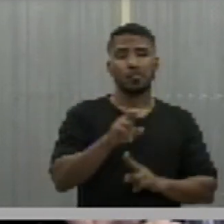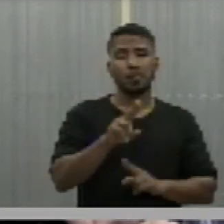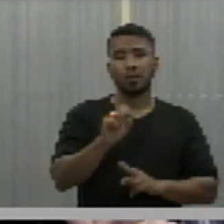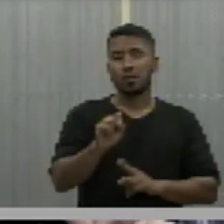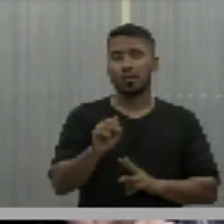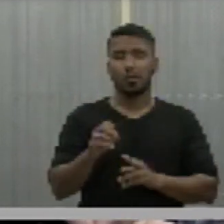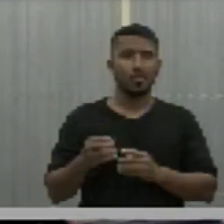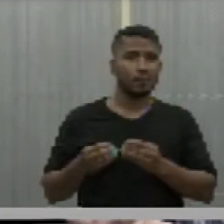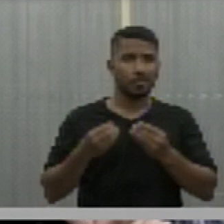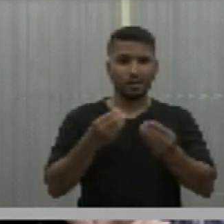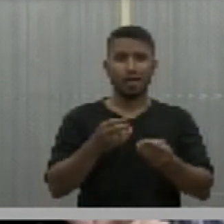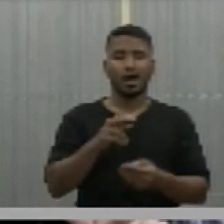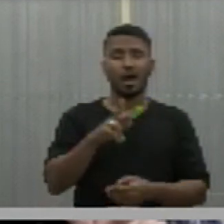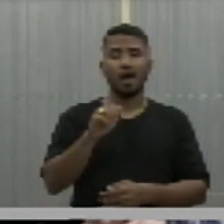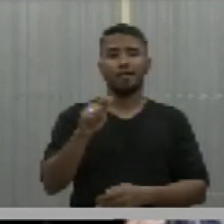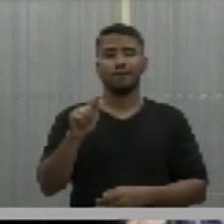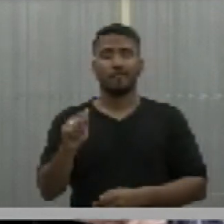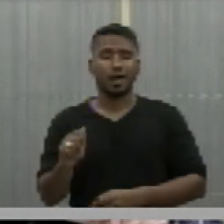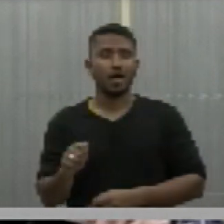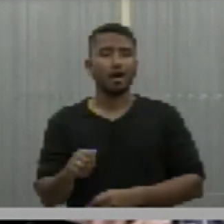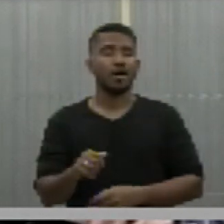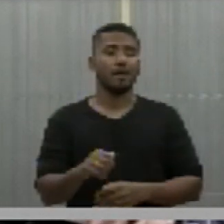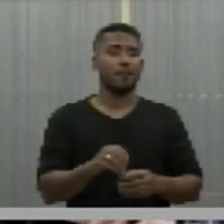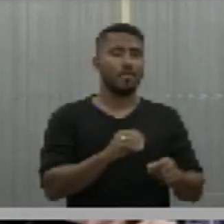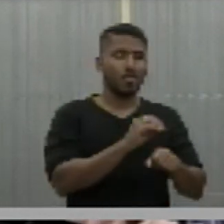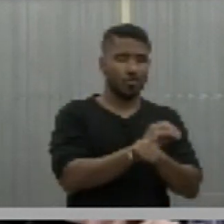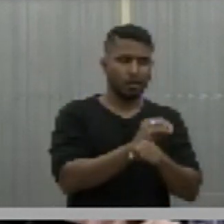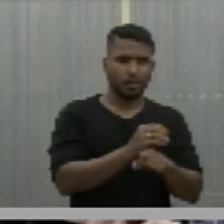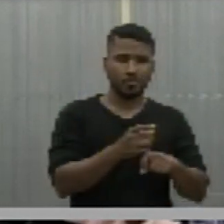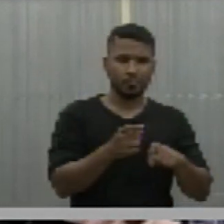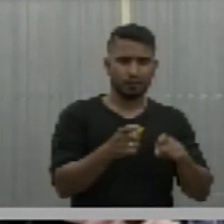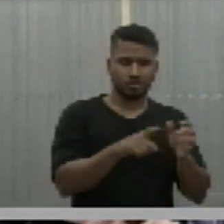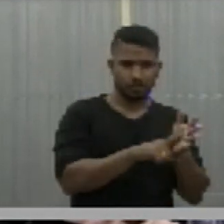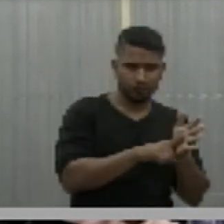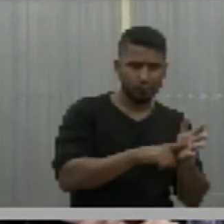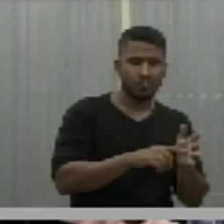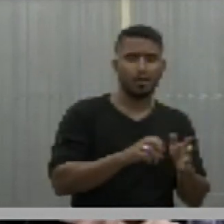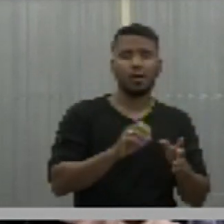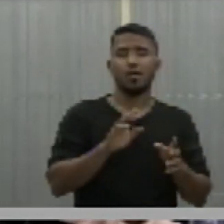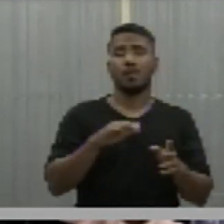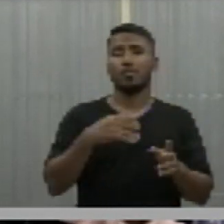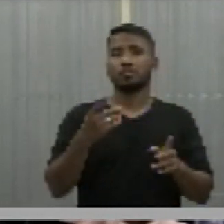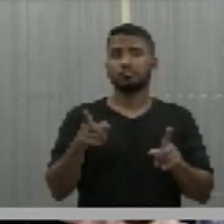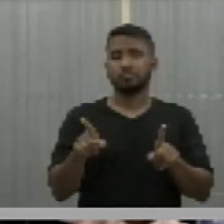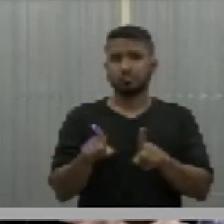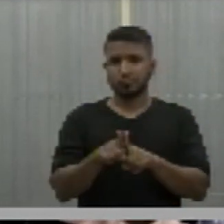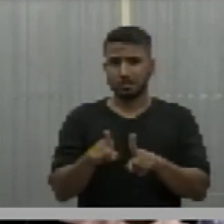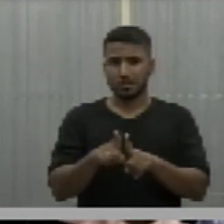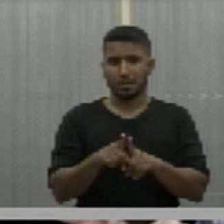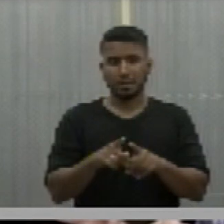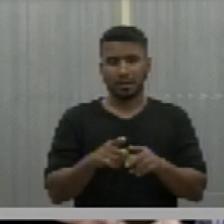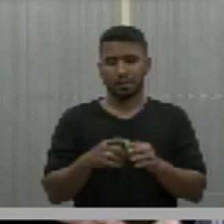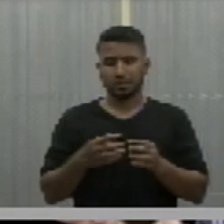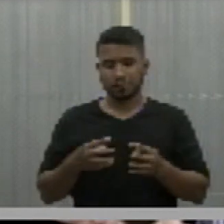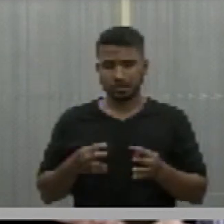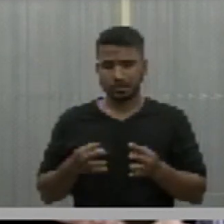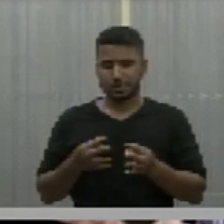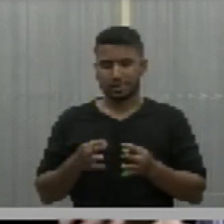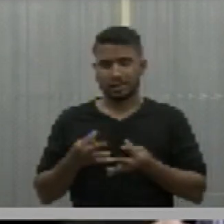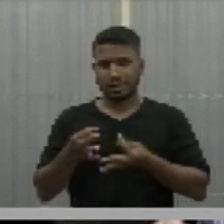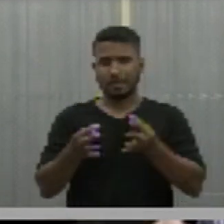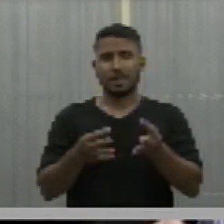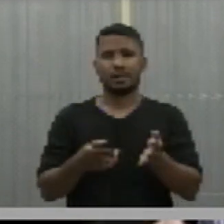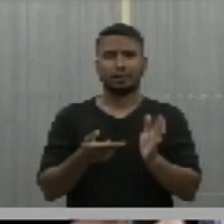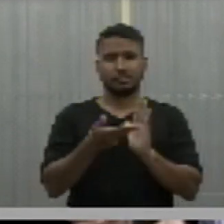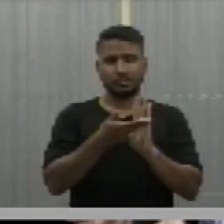as vagas necessárias, tanto para atendimentos clínicos, quanto para os tratamentos cirúrgicos.